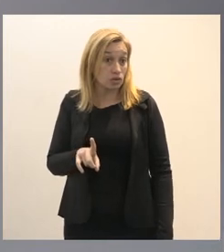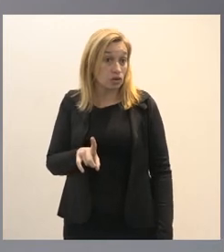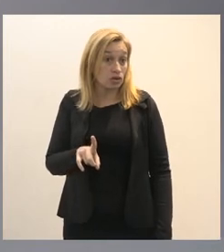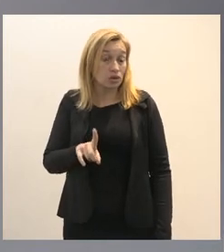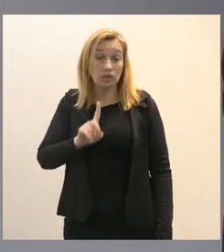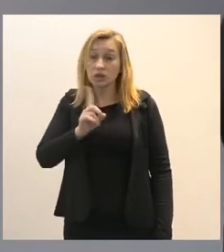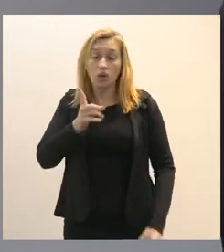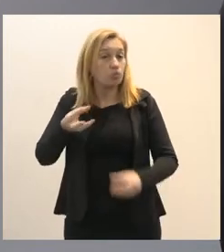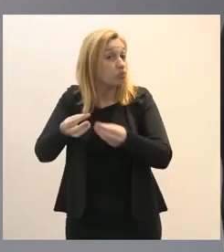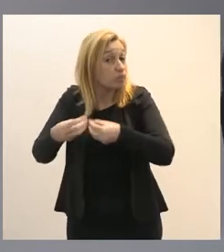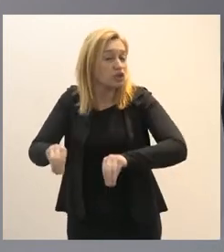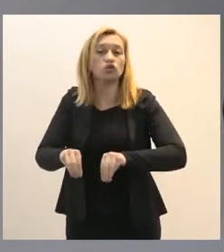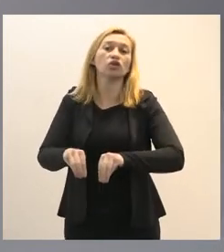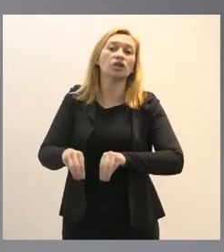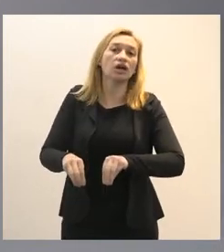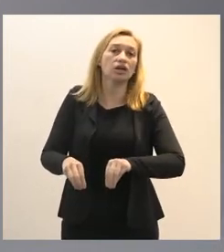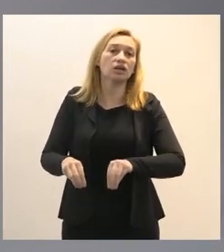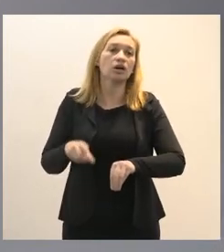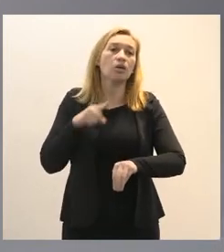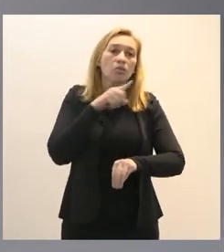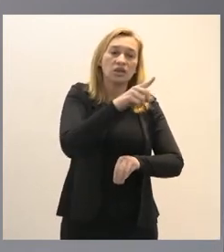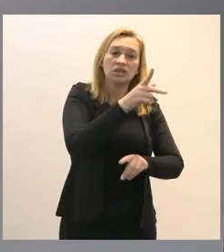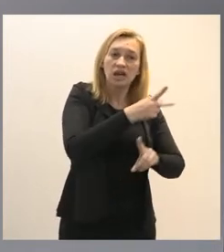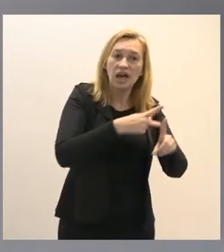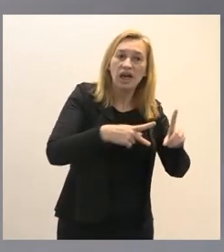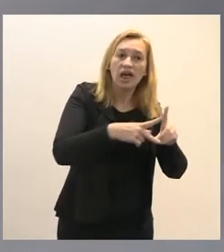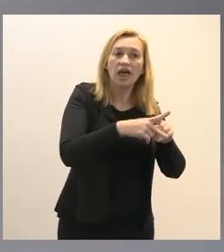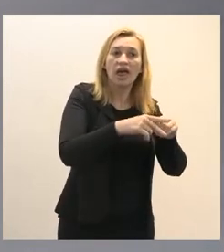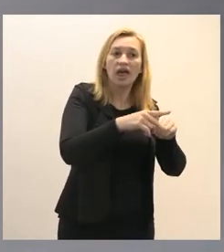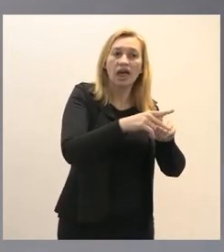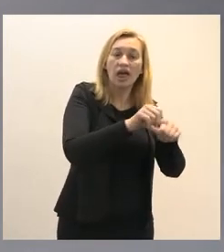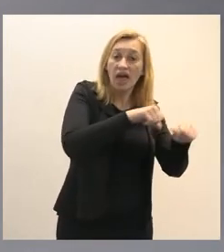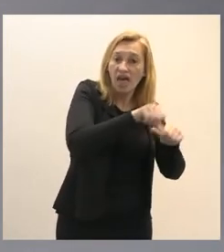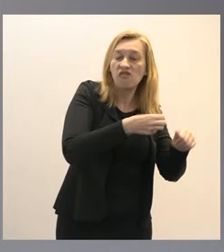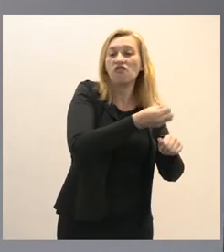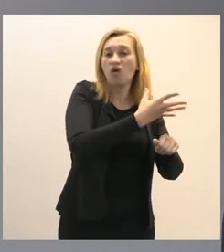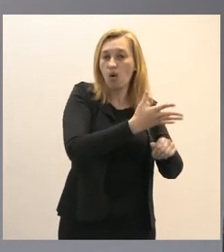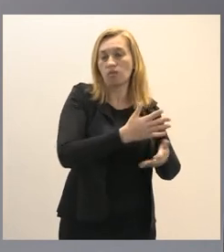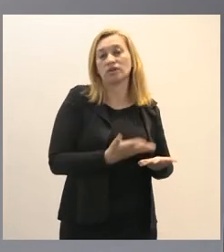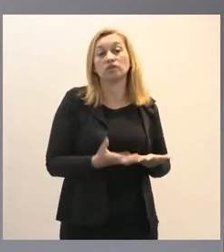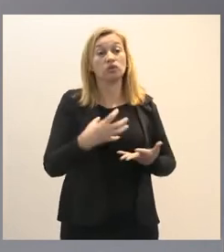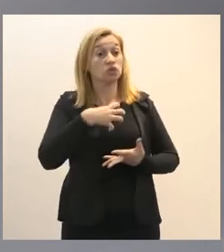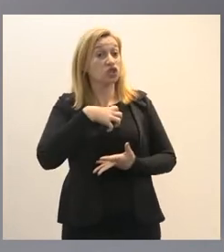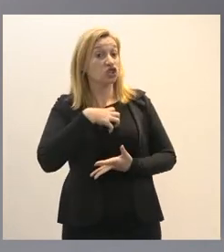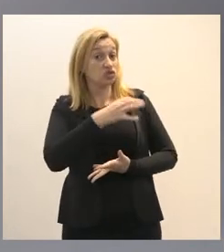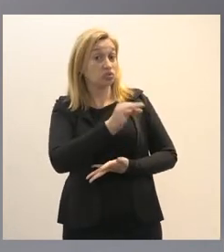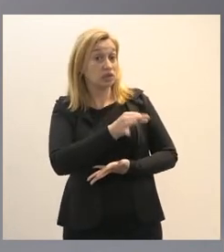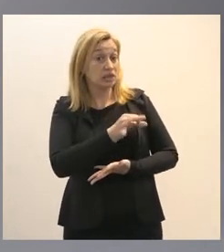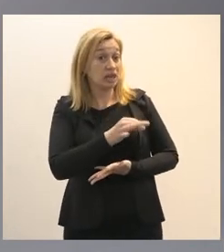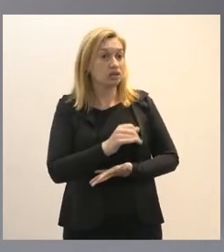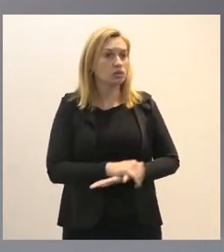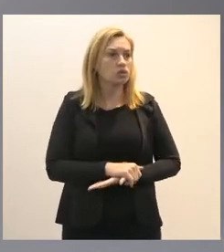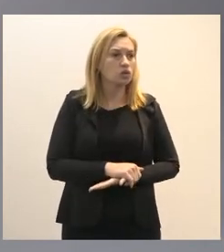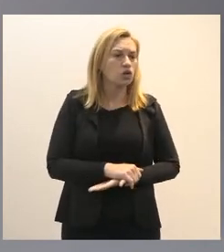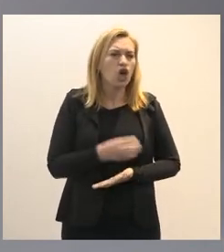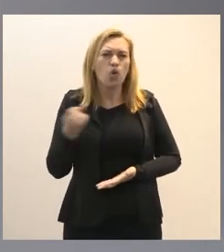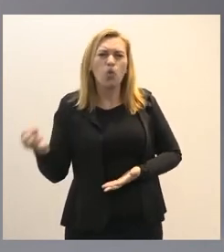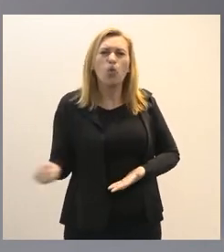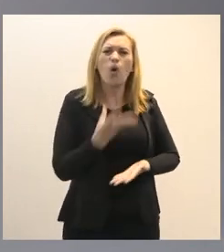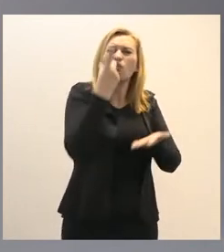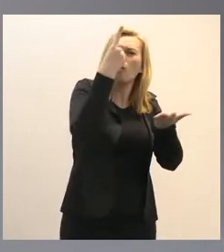atingidos por essa reforma essa reforma num certo sentido seria um novo